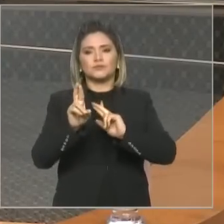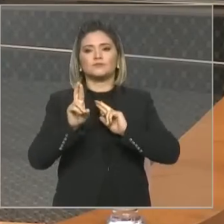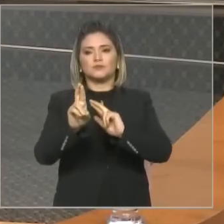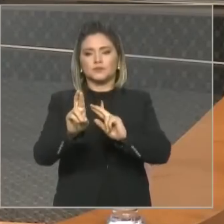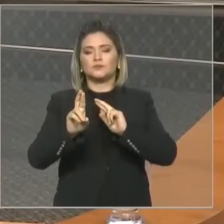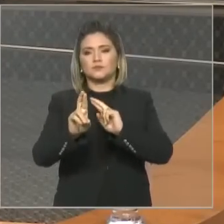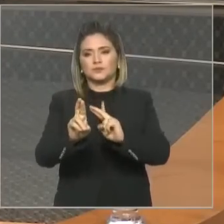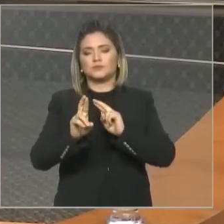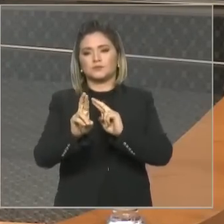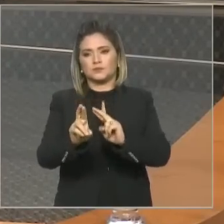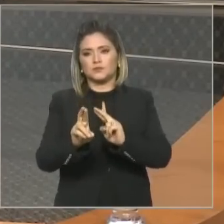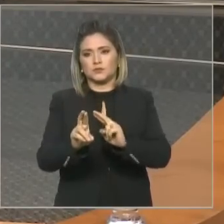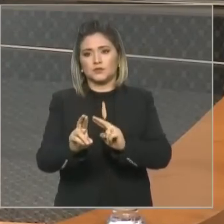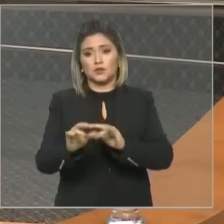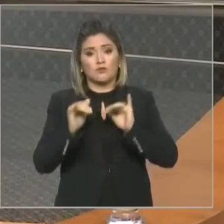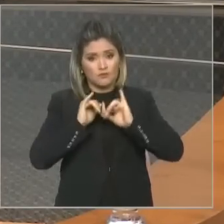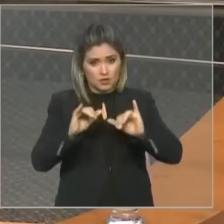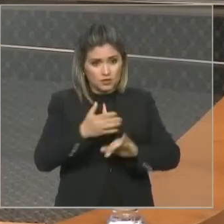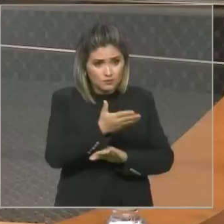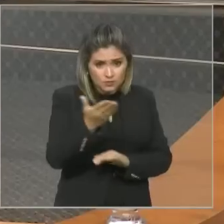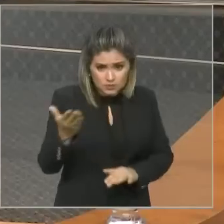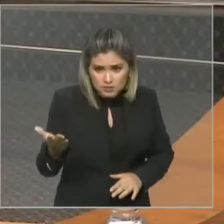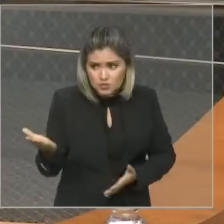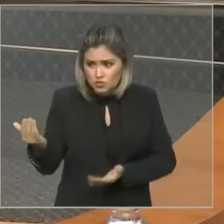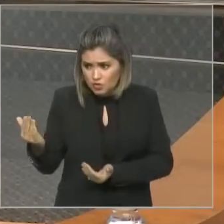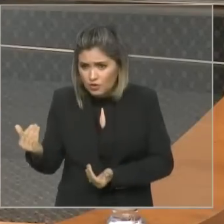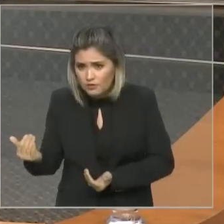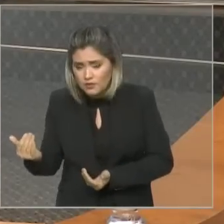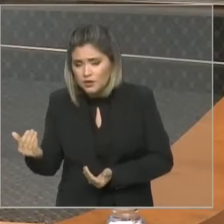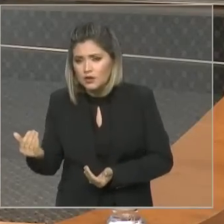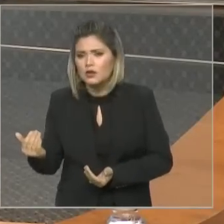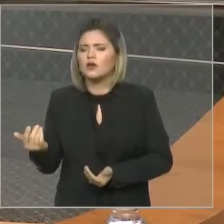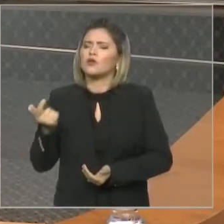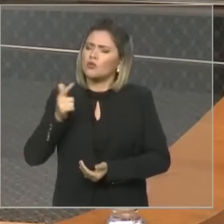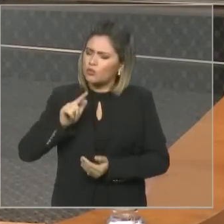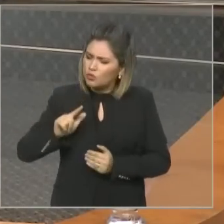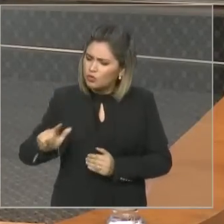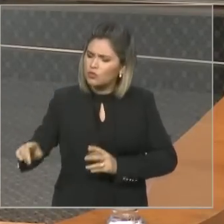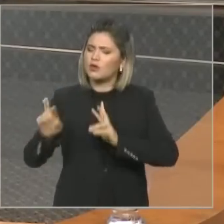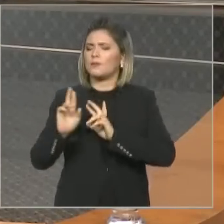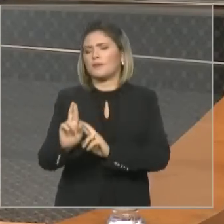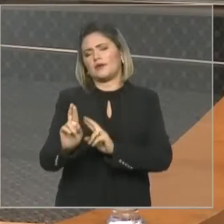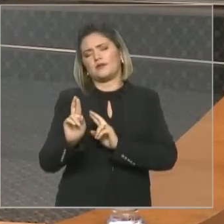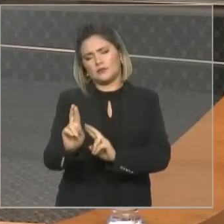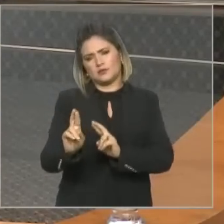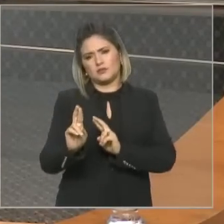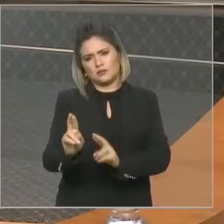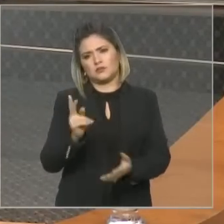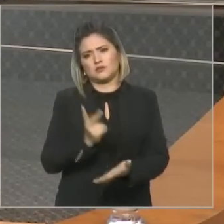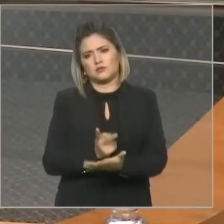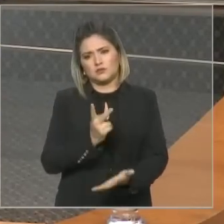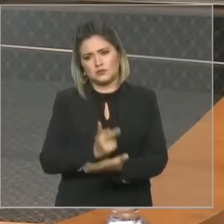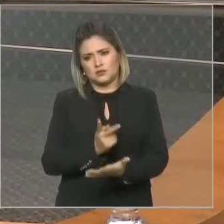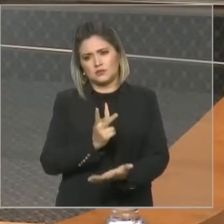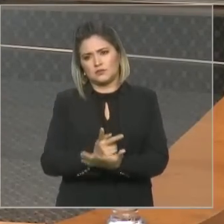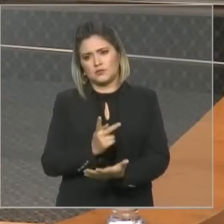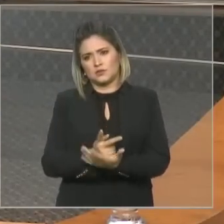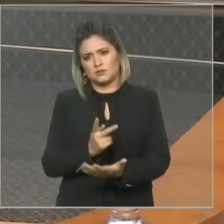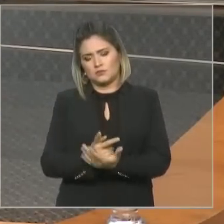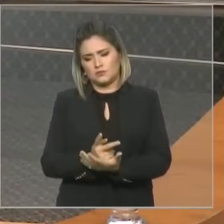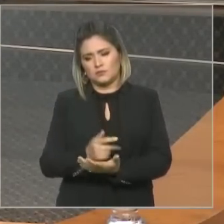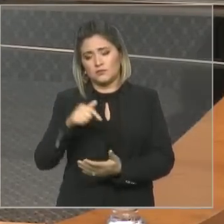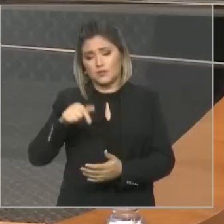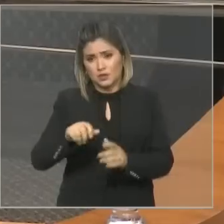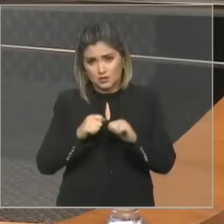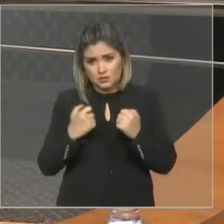esperança daquilo que foi constituído lá atrás morrer. Parlamento é sem sombra de dúvida, o lugar mais nobre, o lugar maior que nós